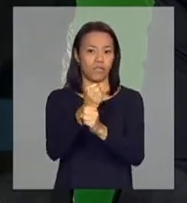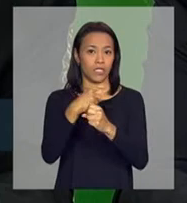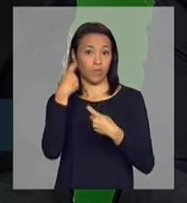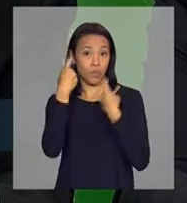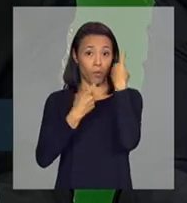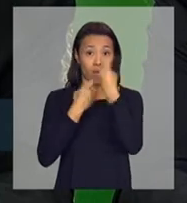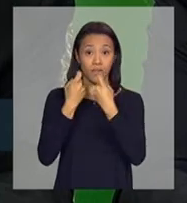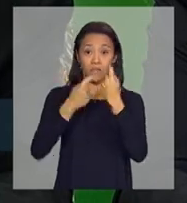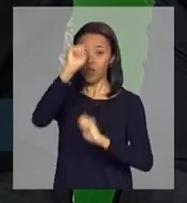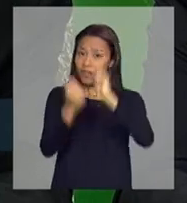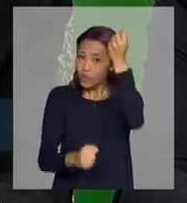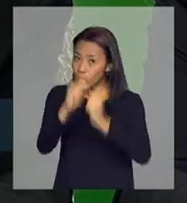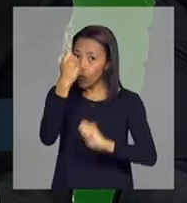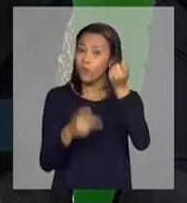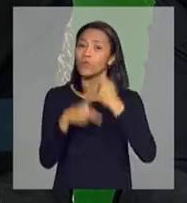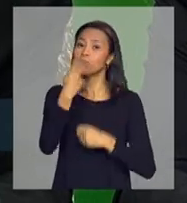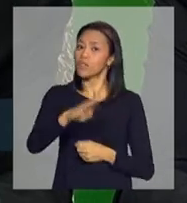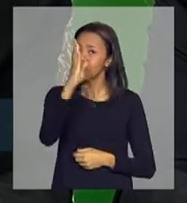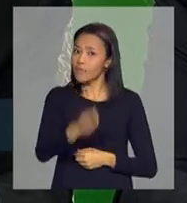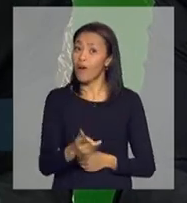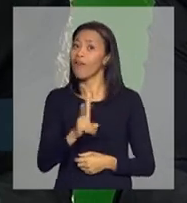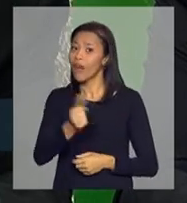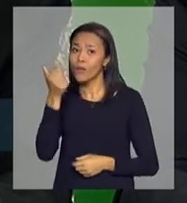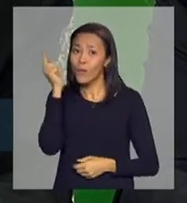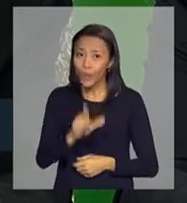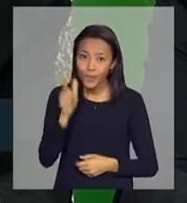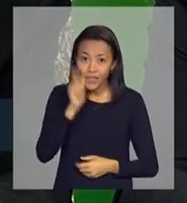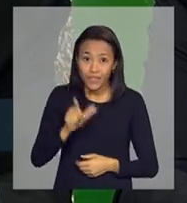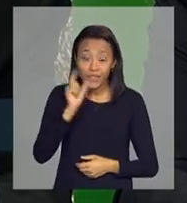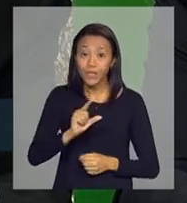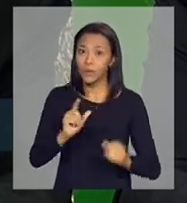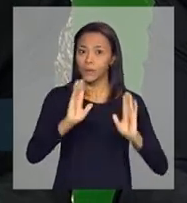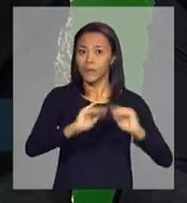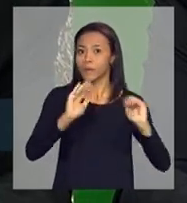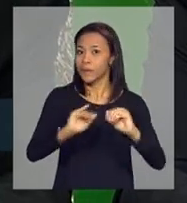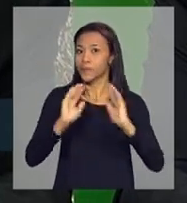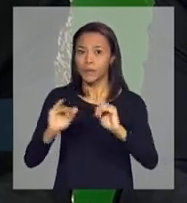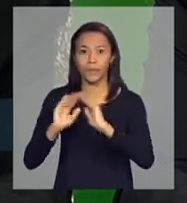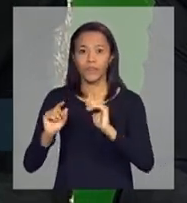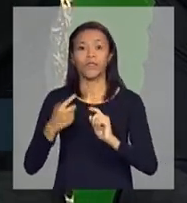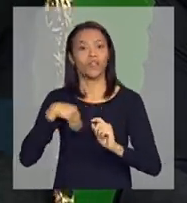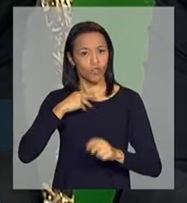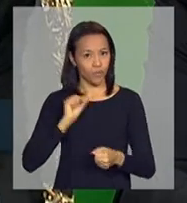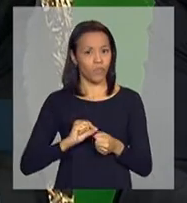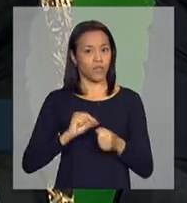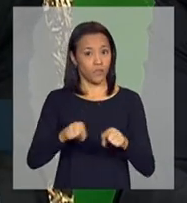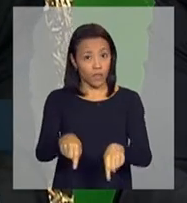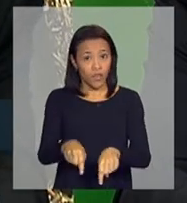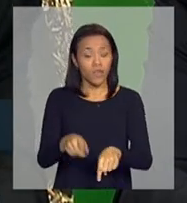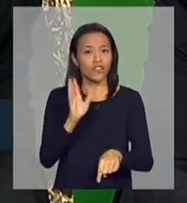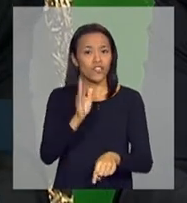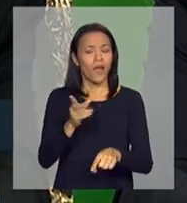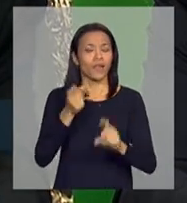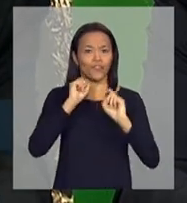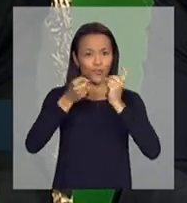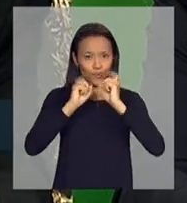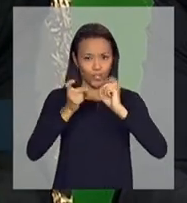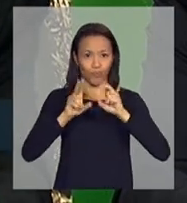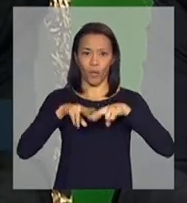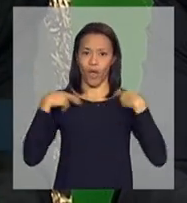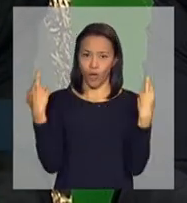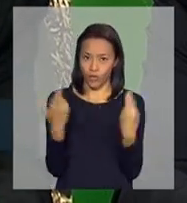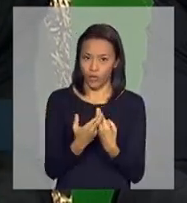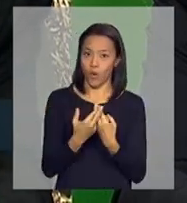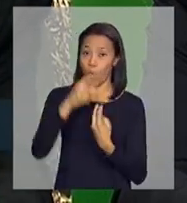nacional vai conseguir atender à demanda que nós estamos criando. Nós já discutimos, fizemos uma reunião com a indústria. A